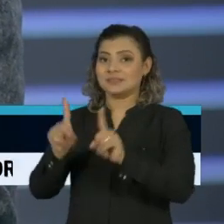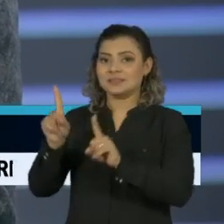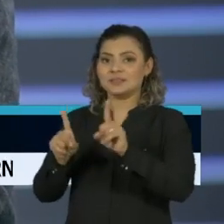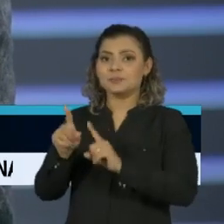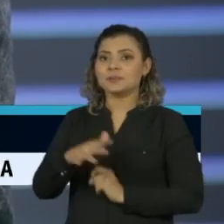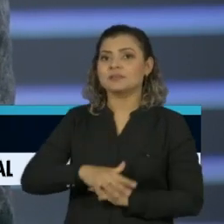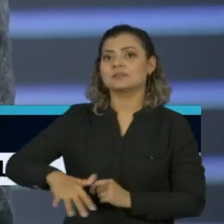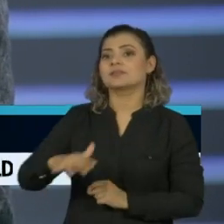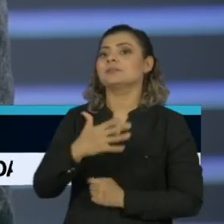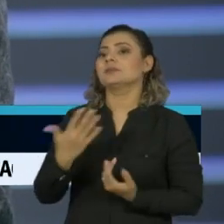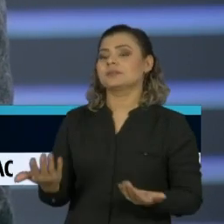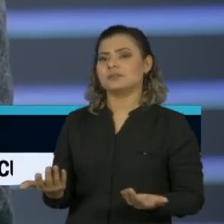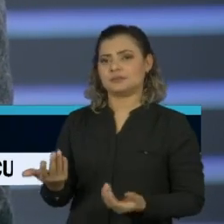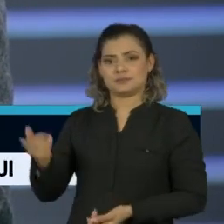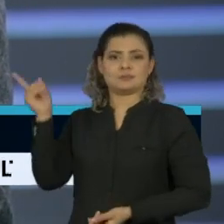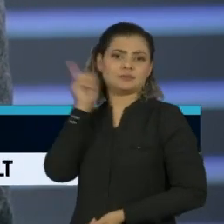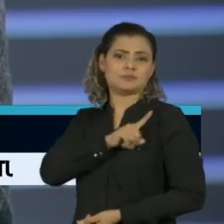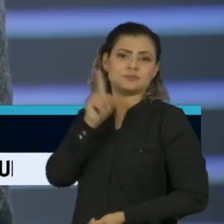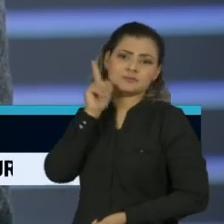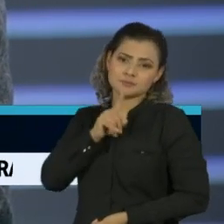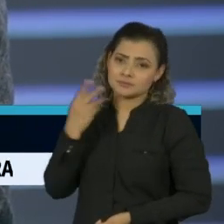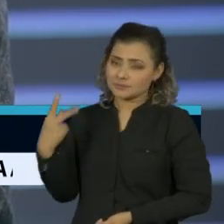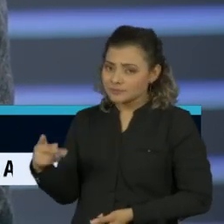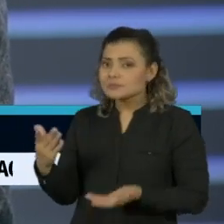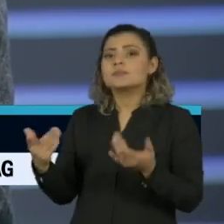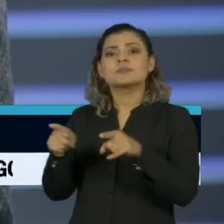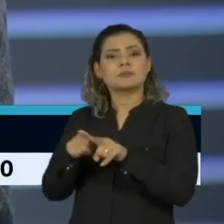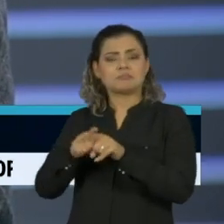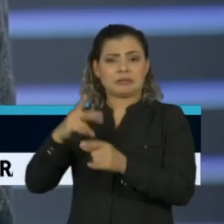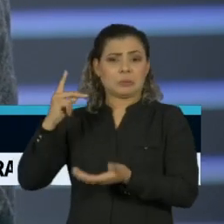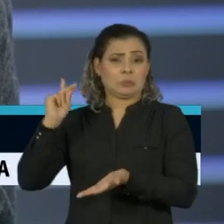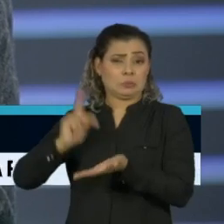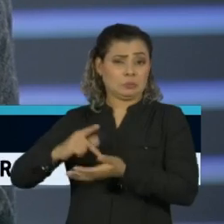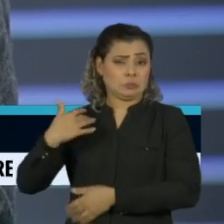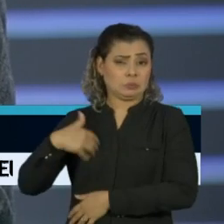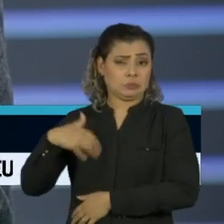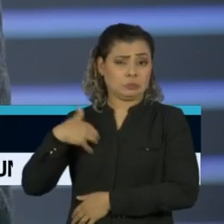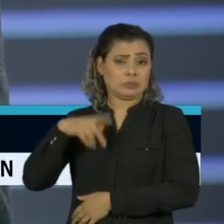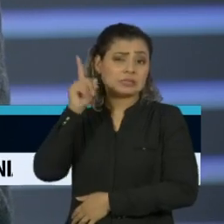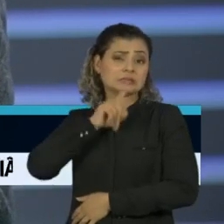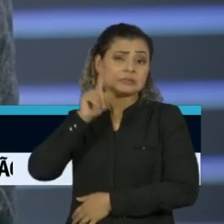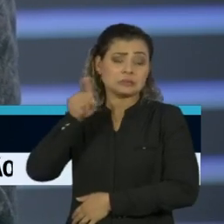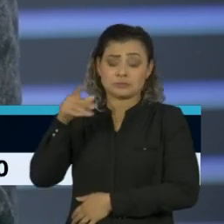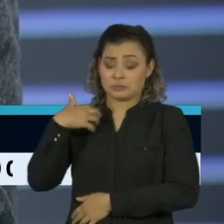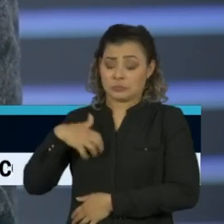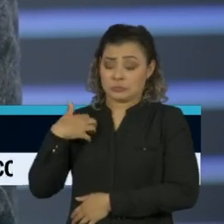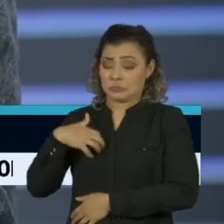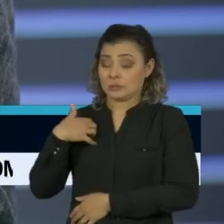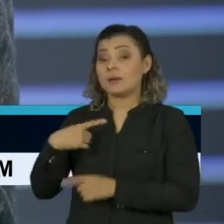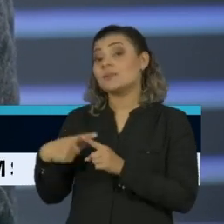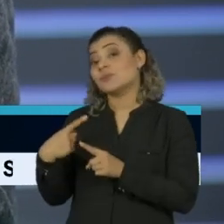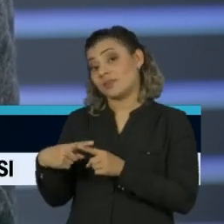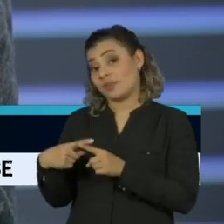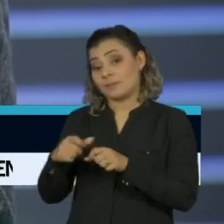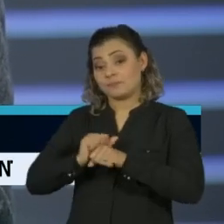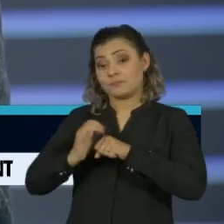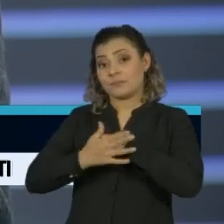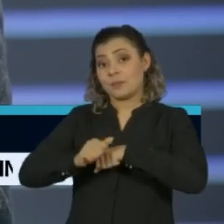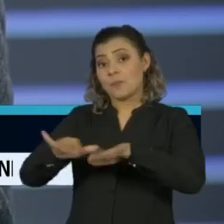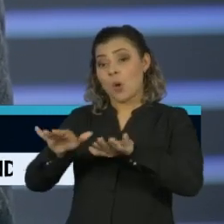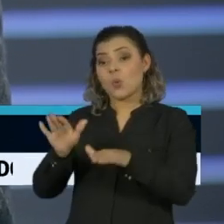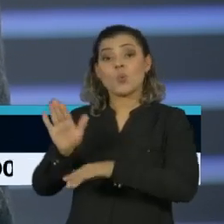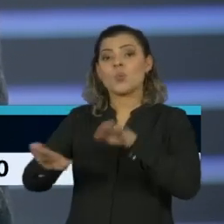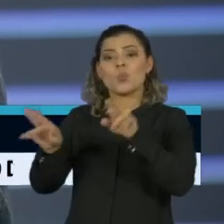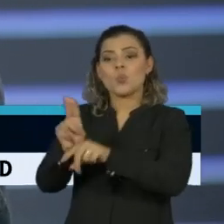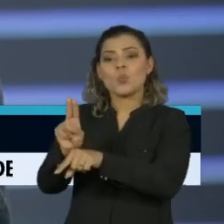Por um lado, os Estados Unidos estão arranhados porque entrou mal na epidemia, não tomou cuidado,